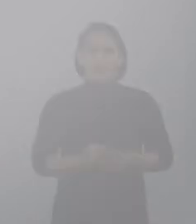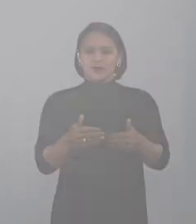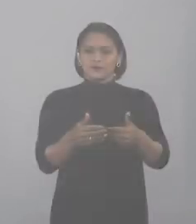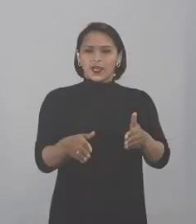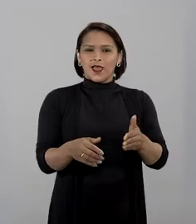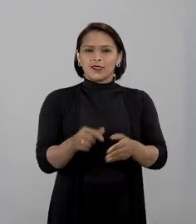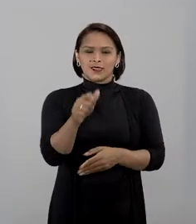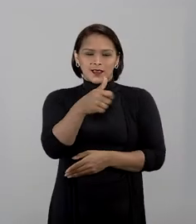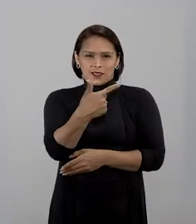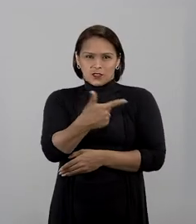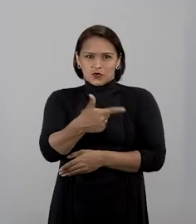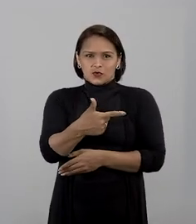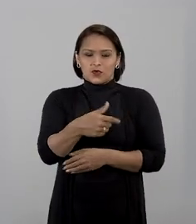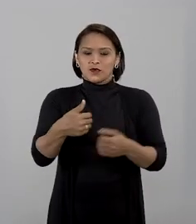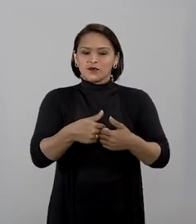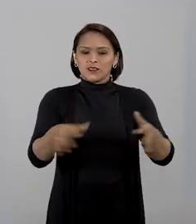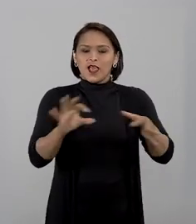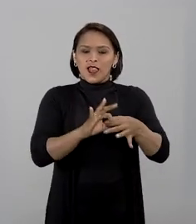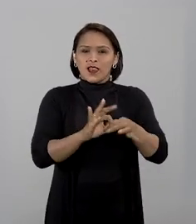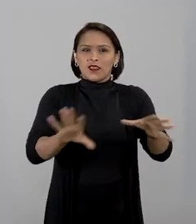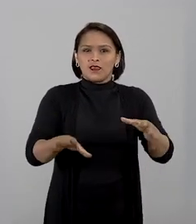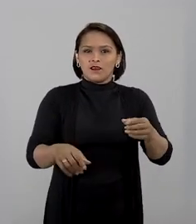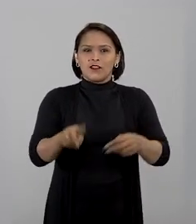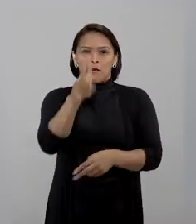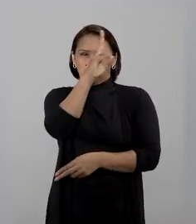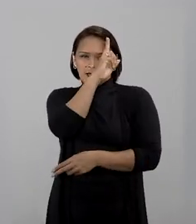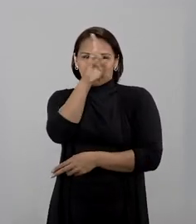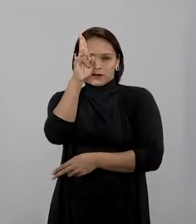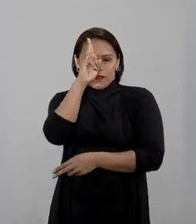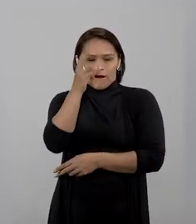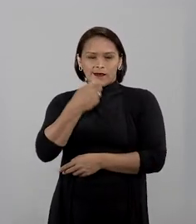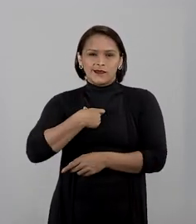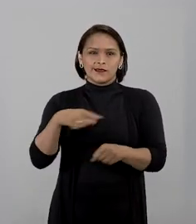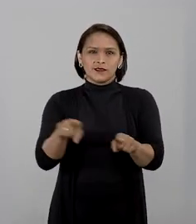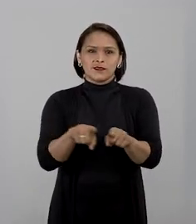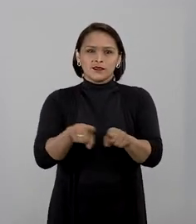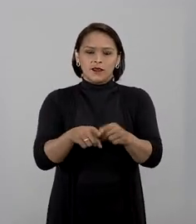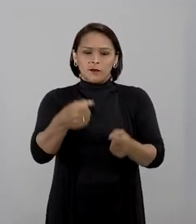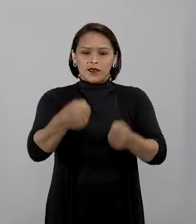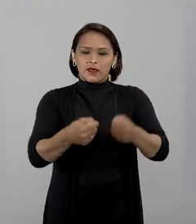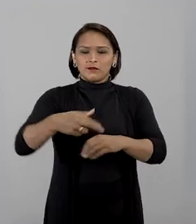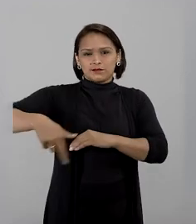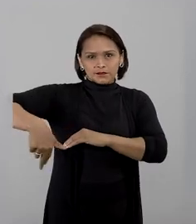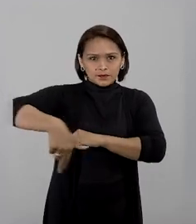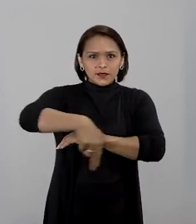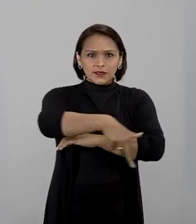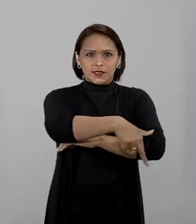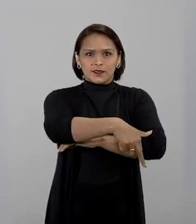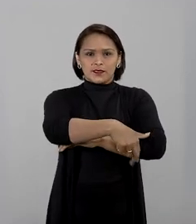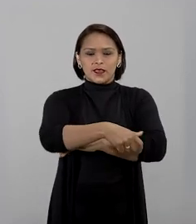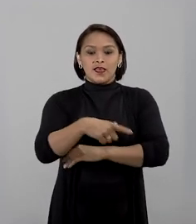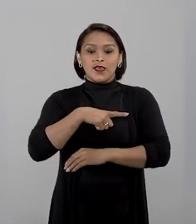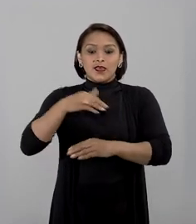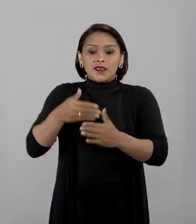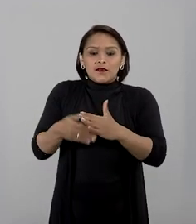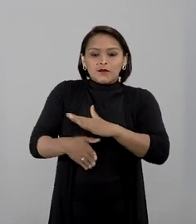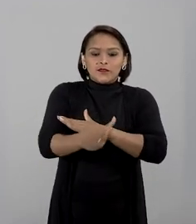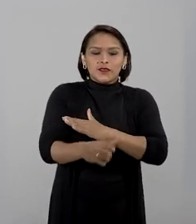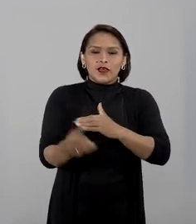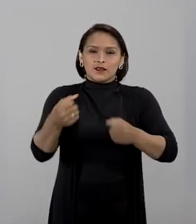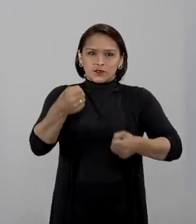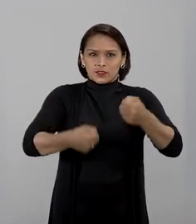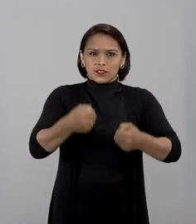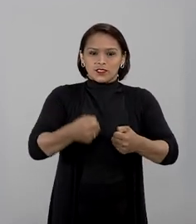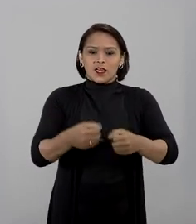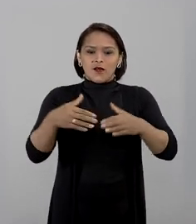A entrada Golf 2 é liberada para táxis, motoristas de aplicativos e pedestres. Quem passar